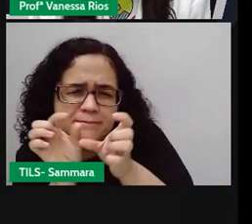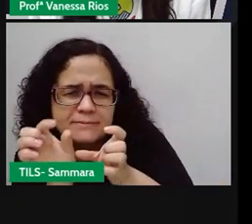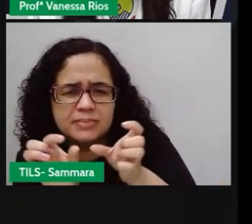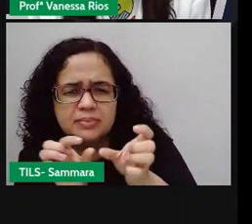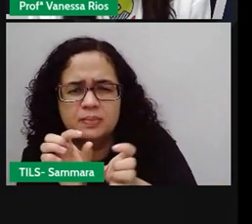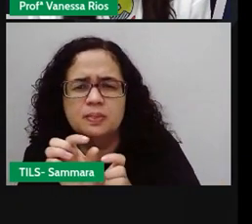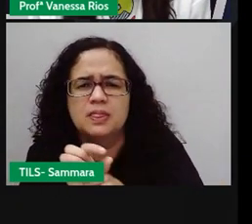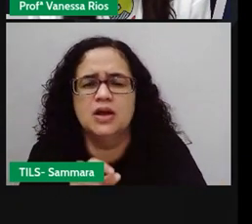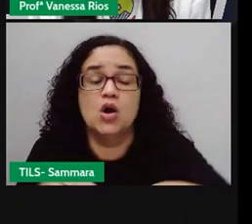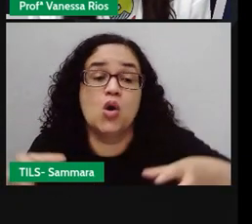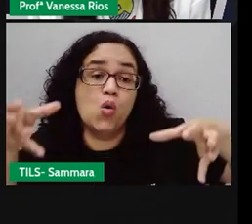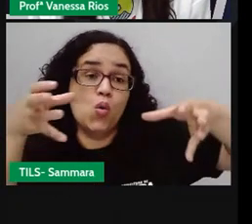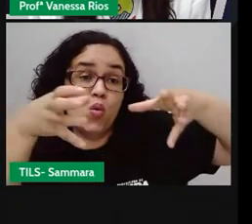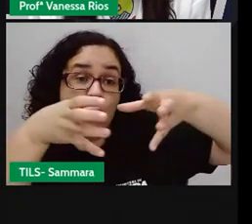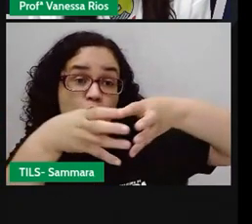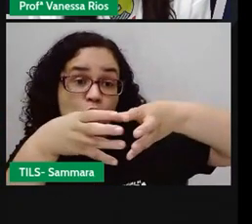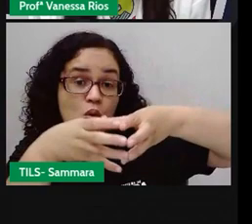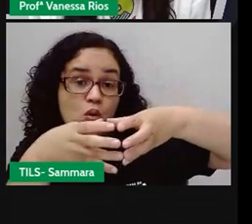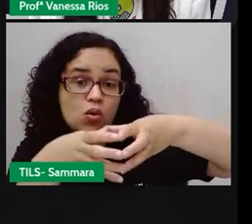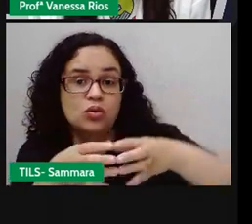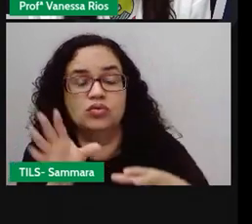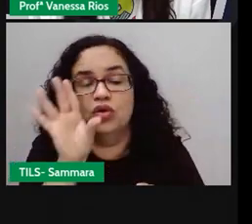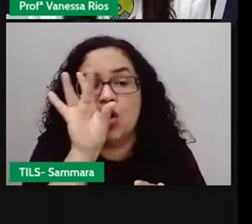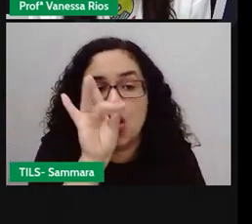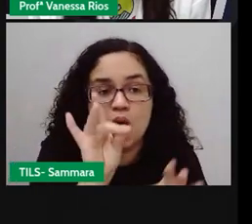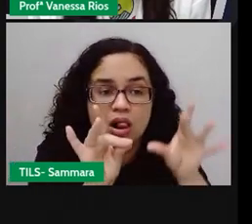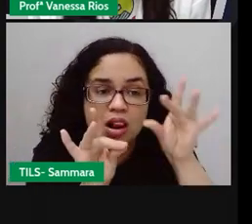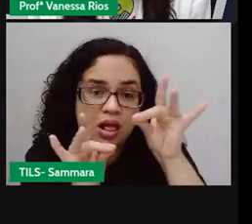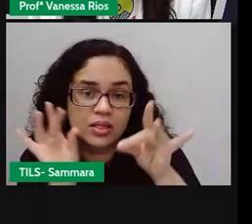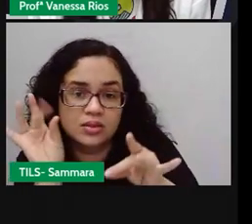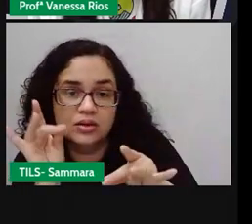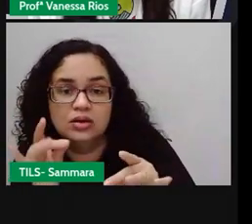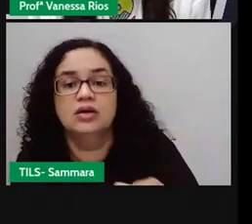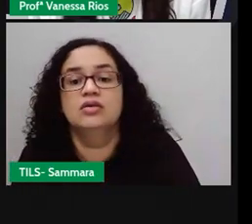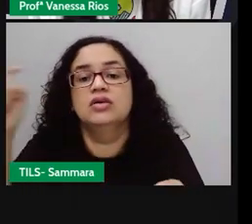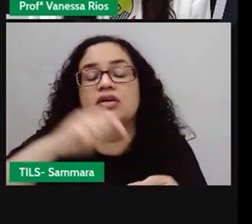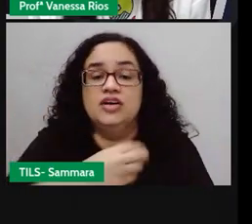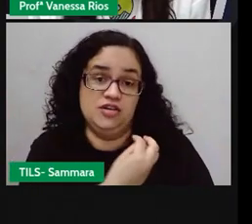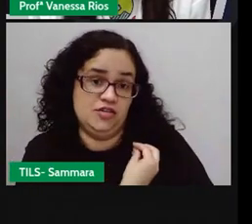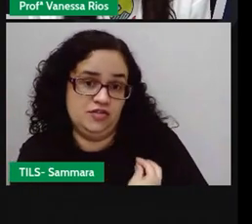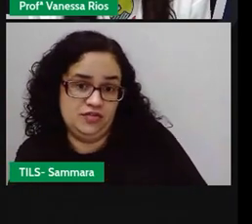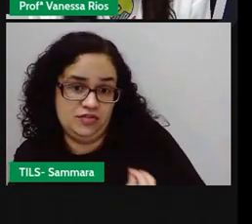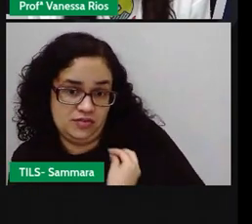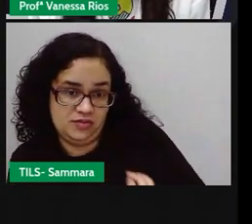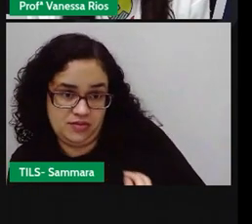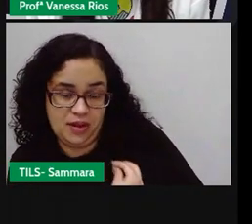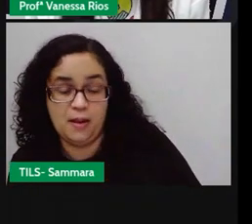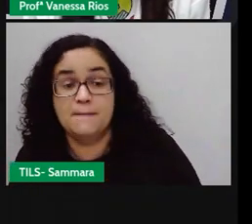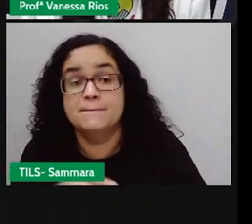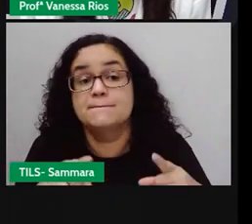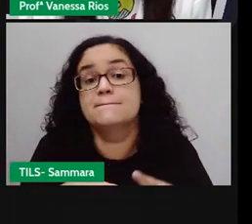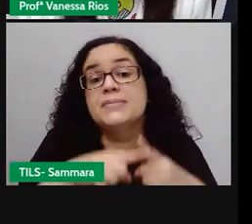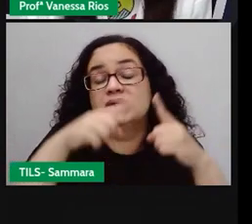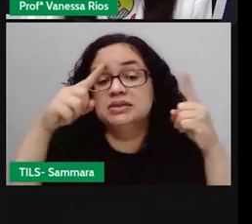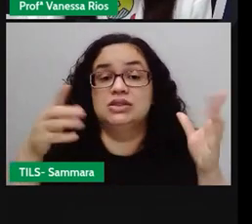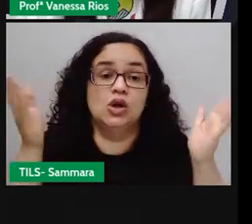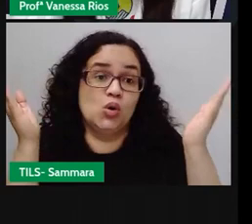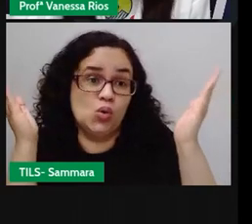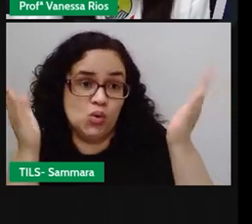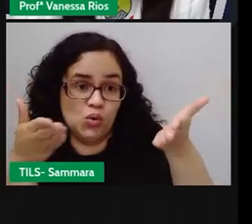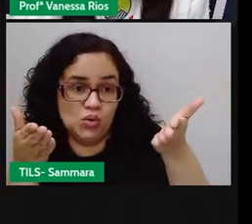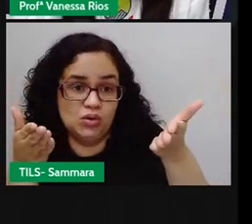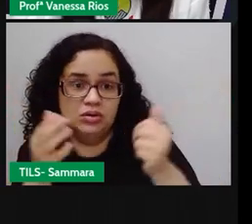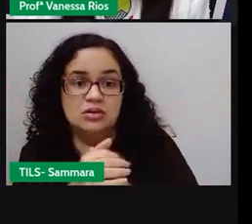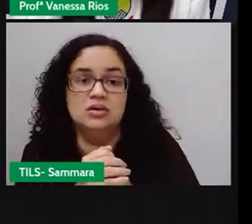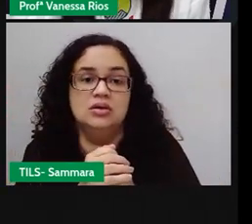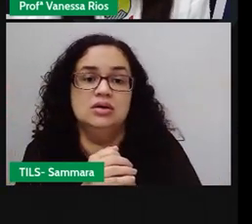das pedras como um genipapo, despedaçando-se todo, ficou em pedaços. Nossa Senhora, com pena do sapo, juntou